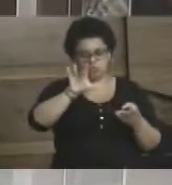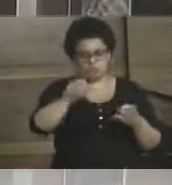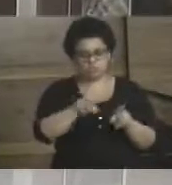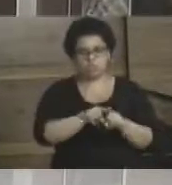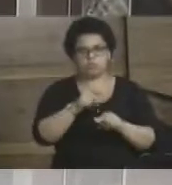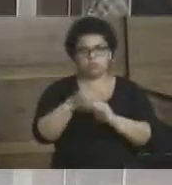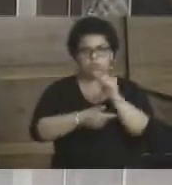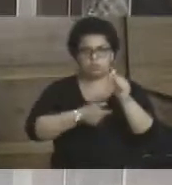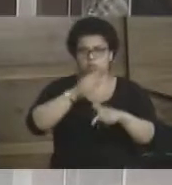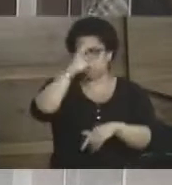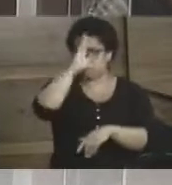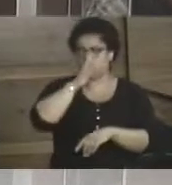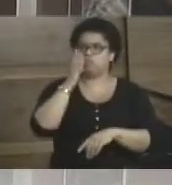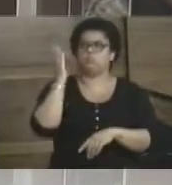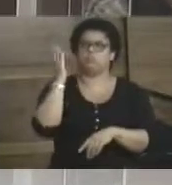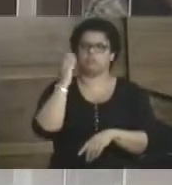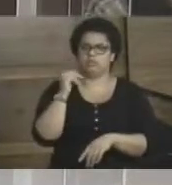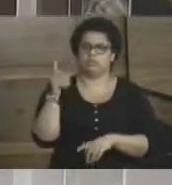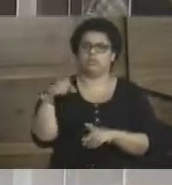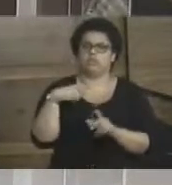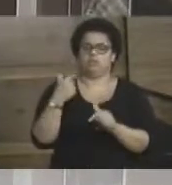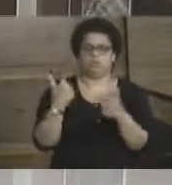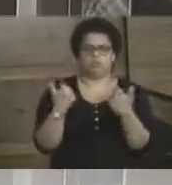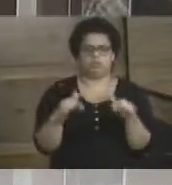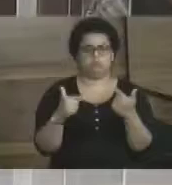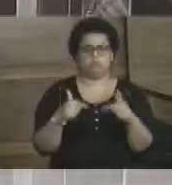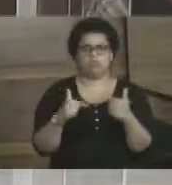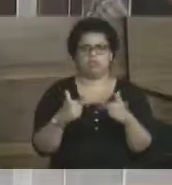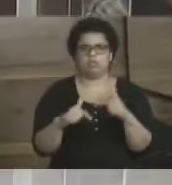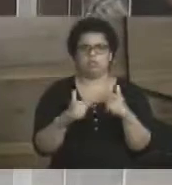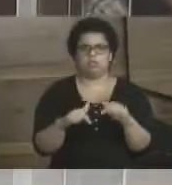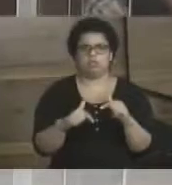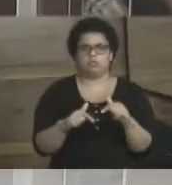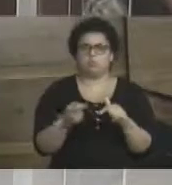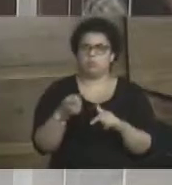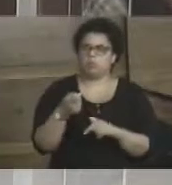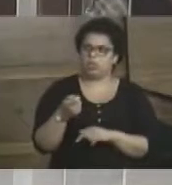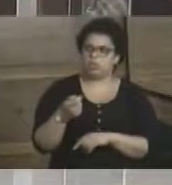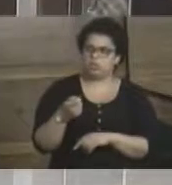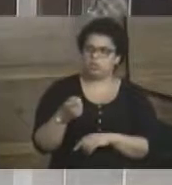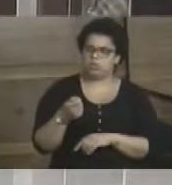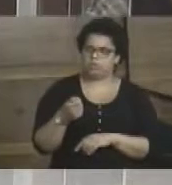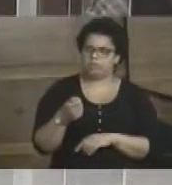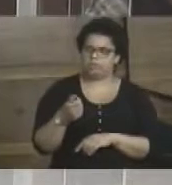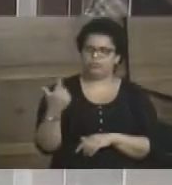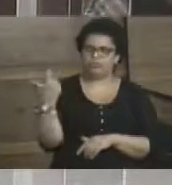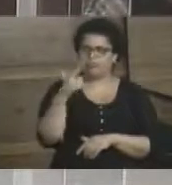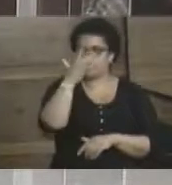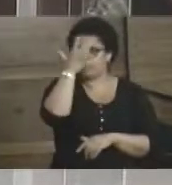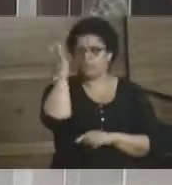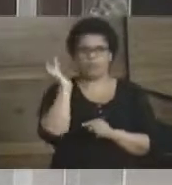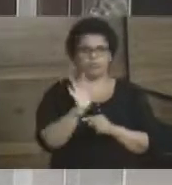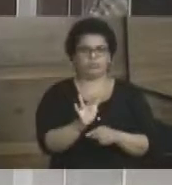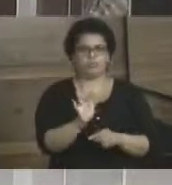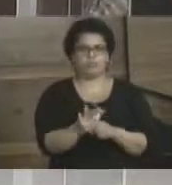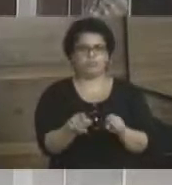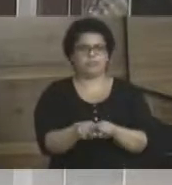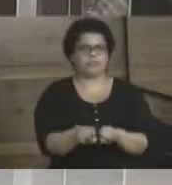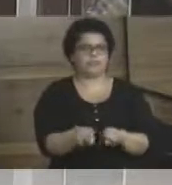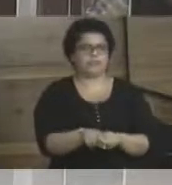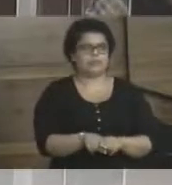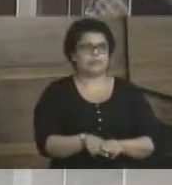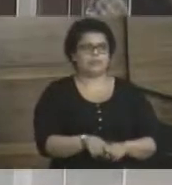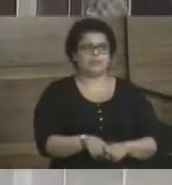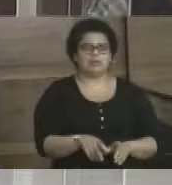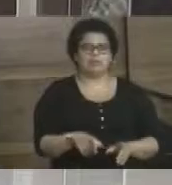também, porque eu sei que eles estão trabalhando de uma forma quase sem mão de obra e sem equipamento. Então, eles